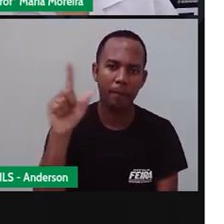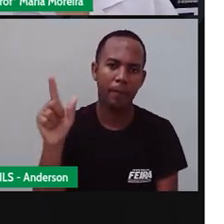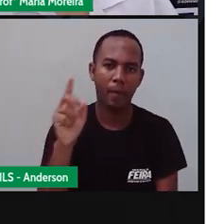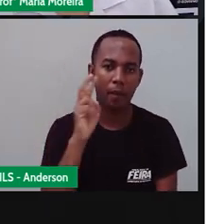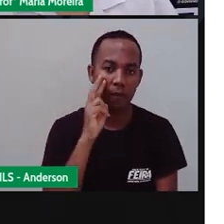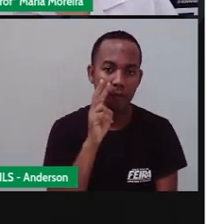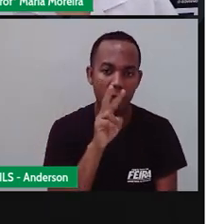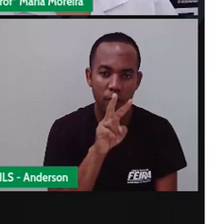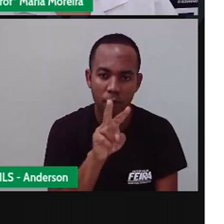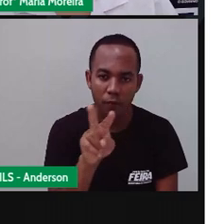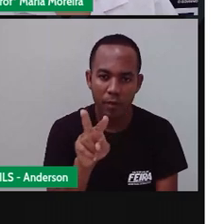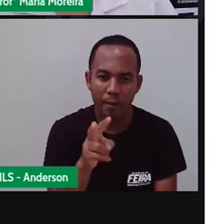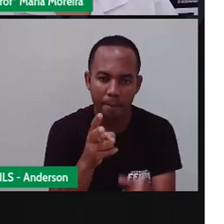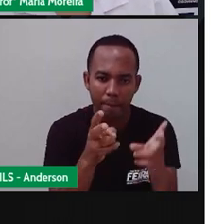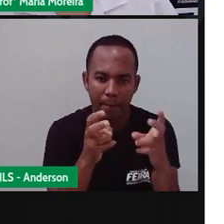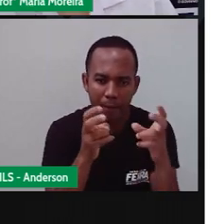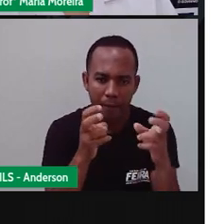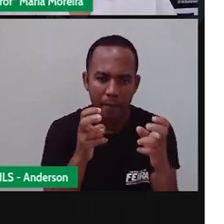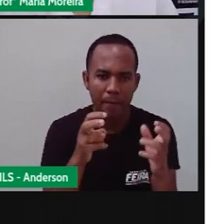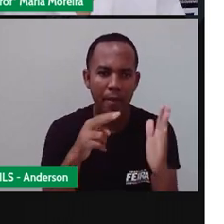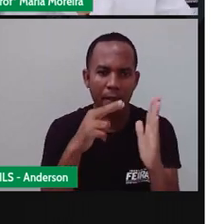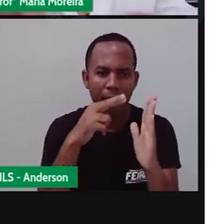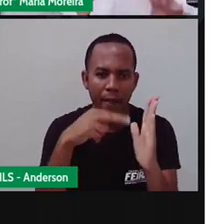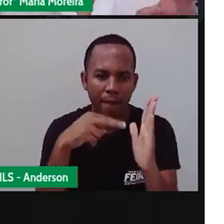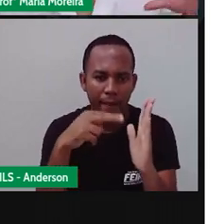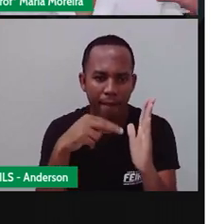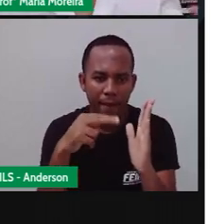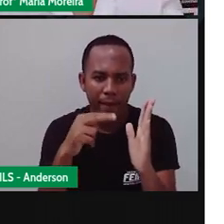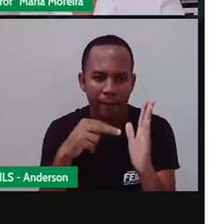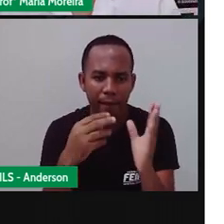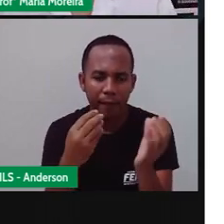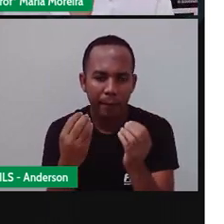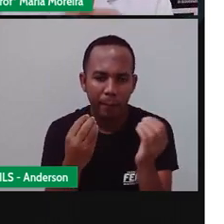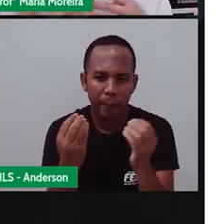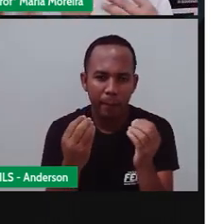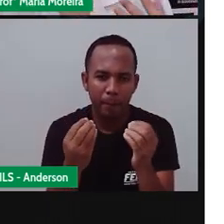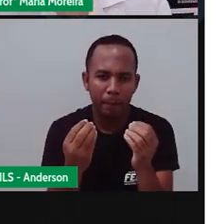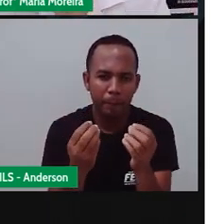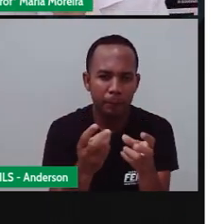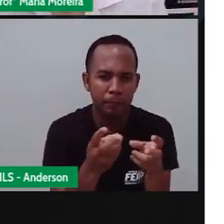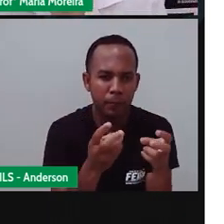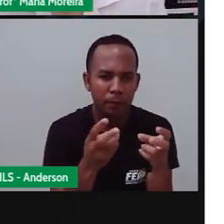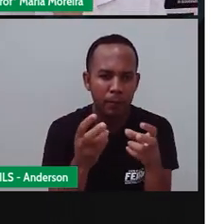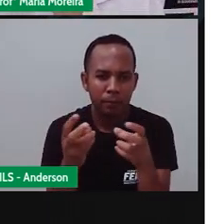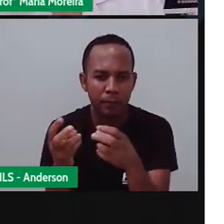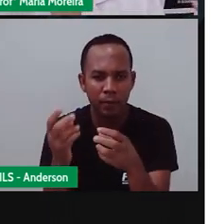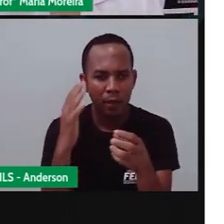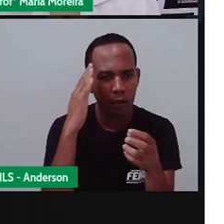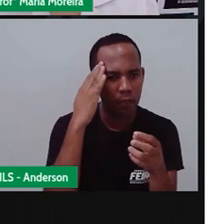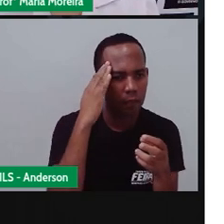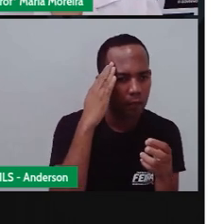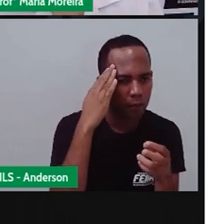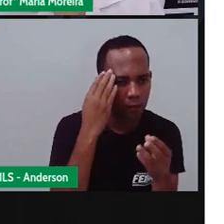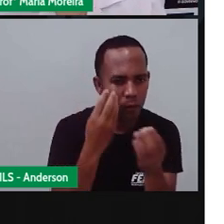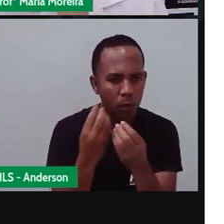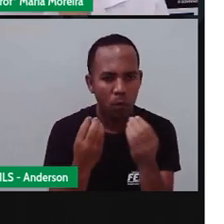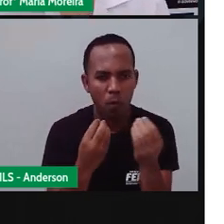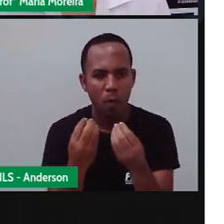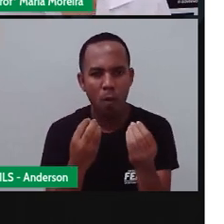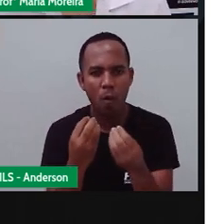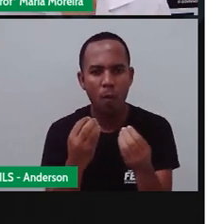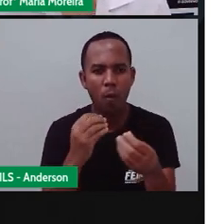E aí, você vai clicar na imagem, né, para a imagem ampliar, e você vai começar, sim, a desvendar o quê?